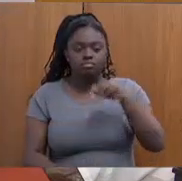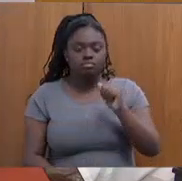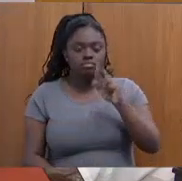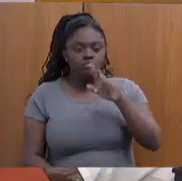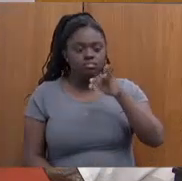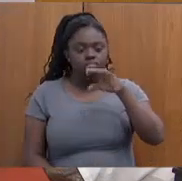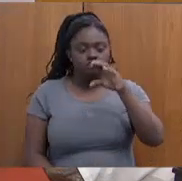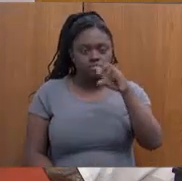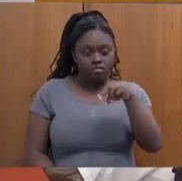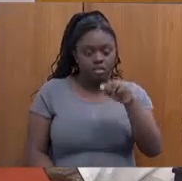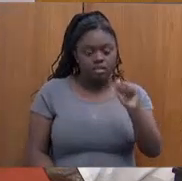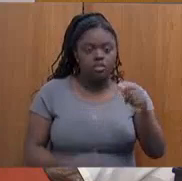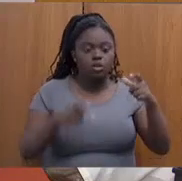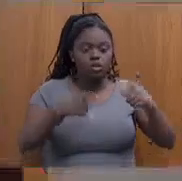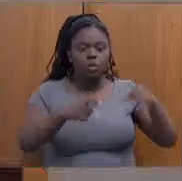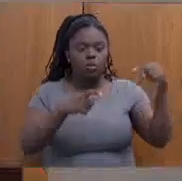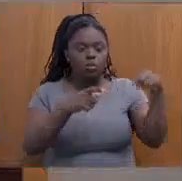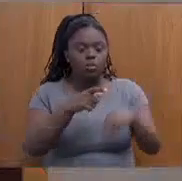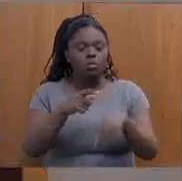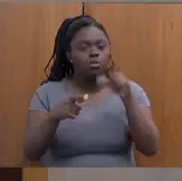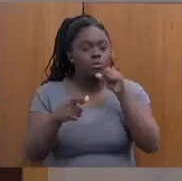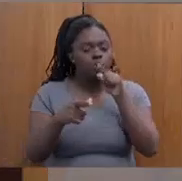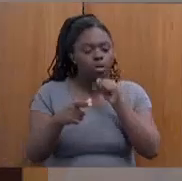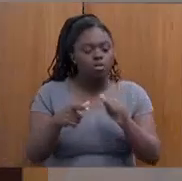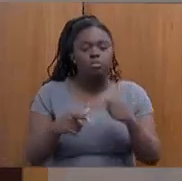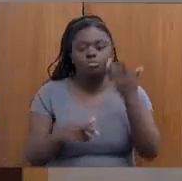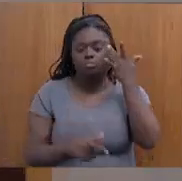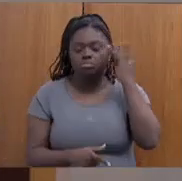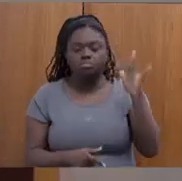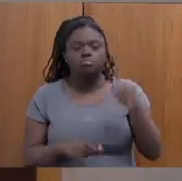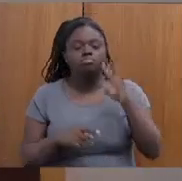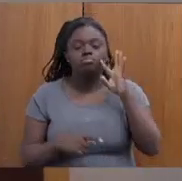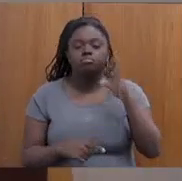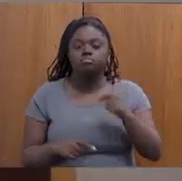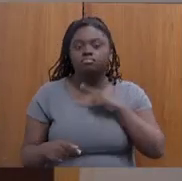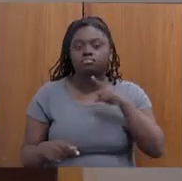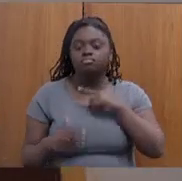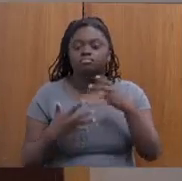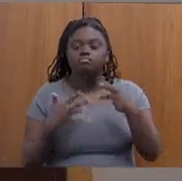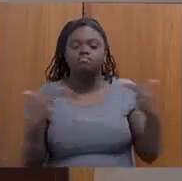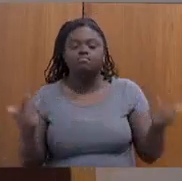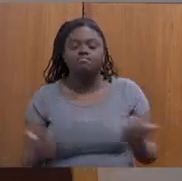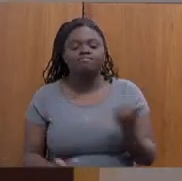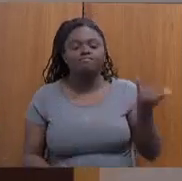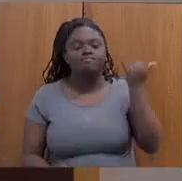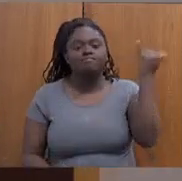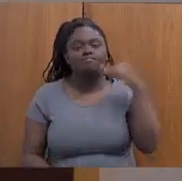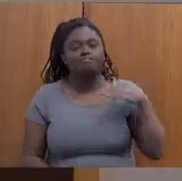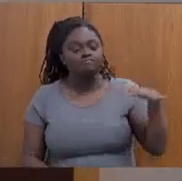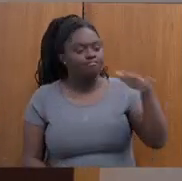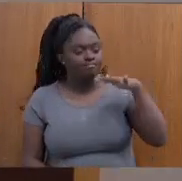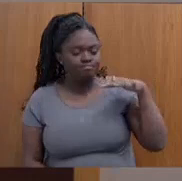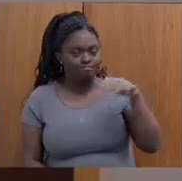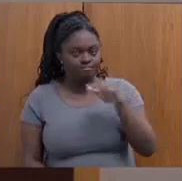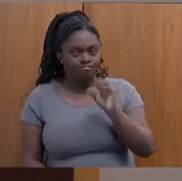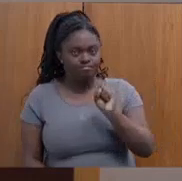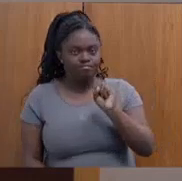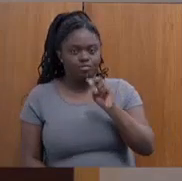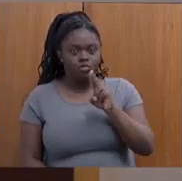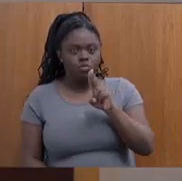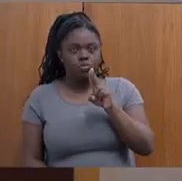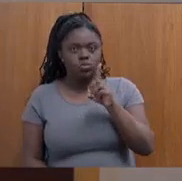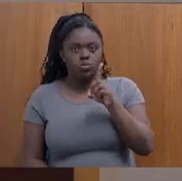Artesiano, que eu não estava sabendo. Acho que a gente tem uma questão muito grande, inclusive do IDN, lá na área da Sudene, que é Norte de